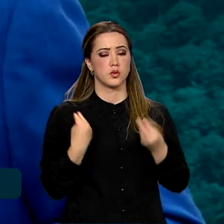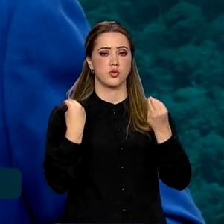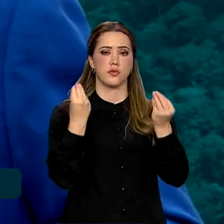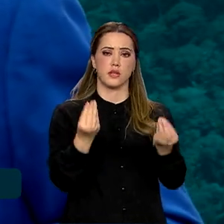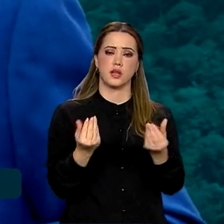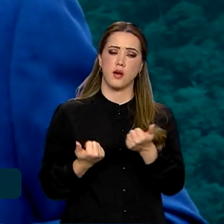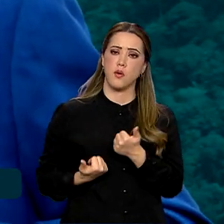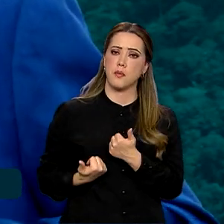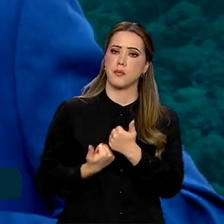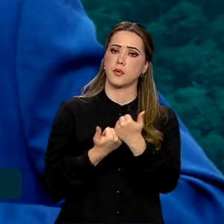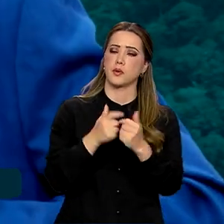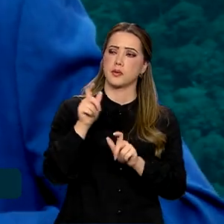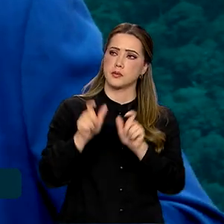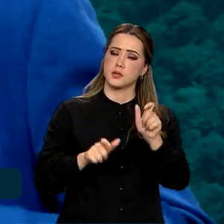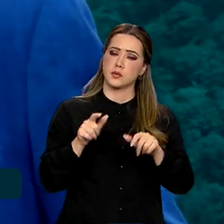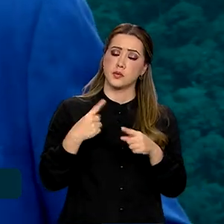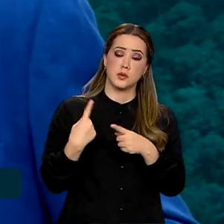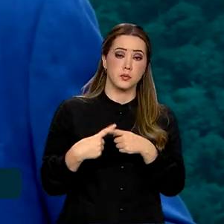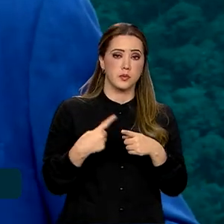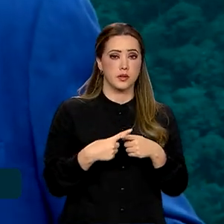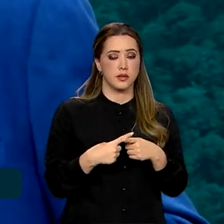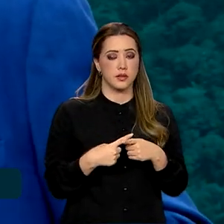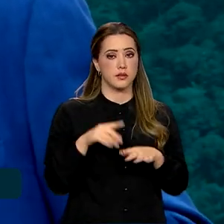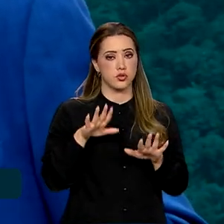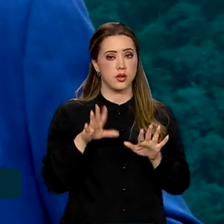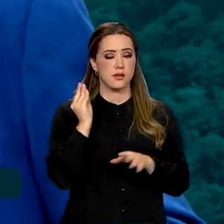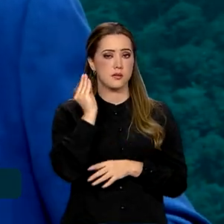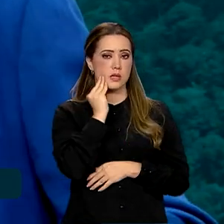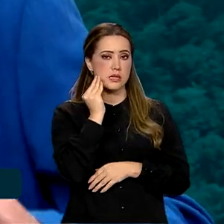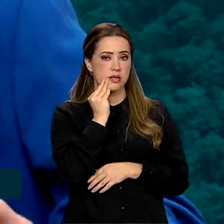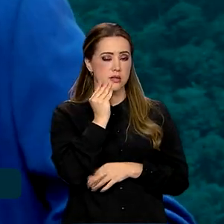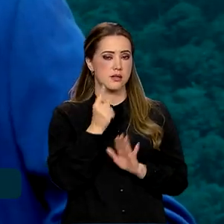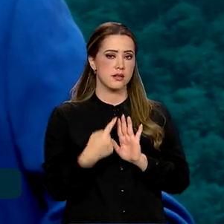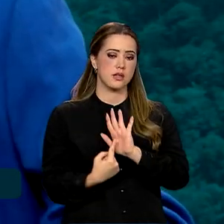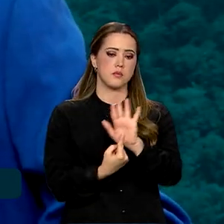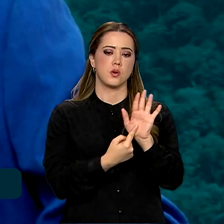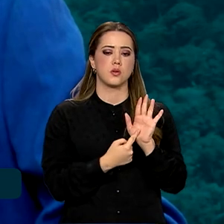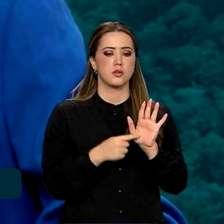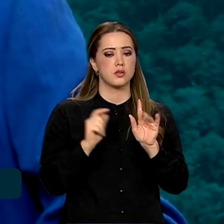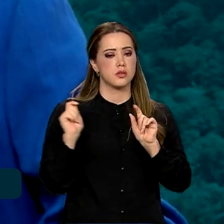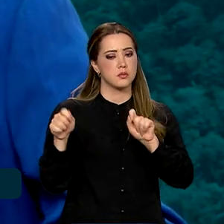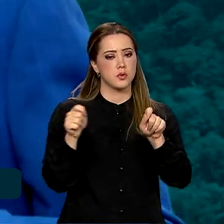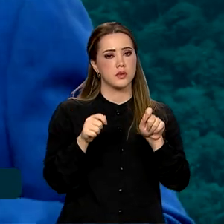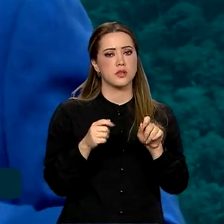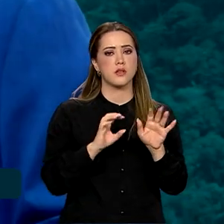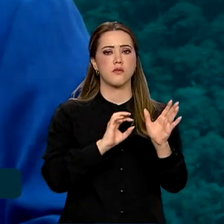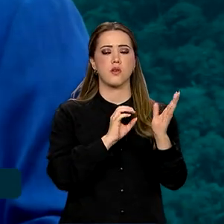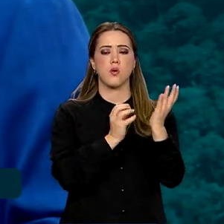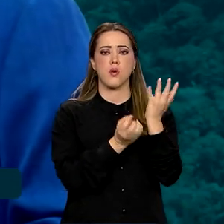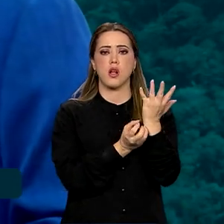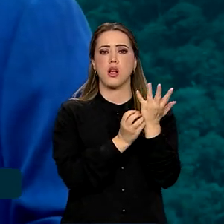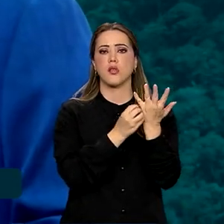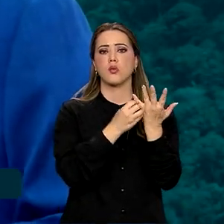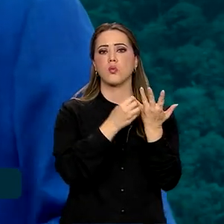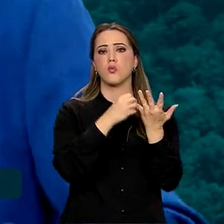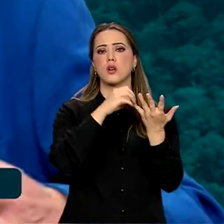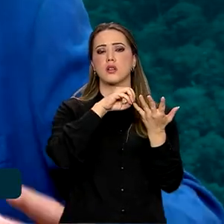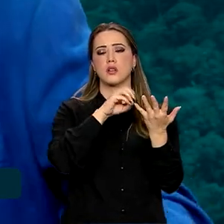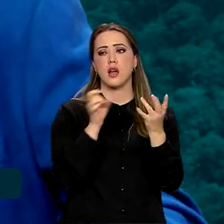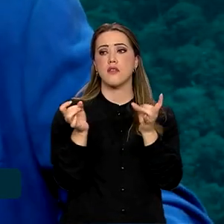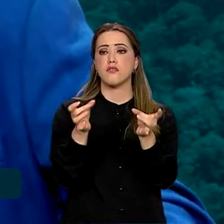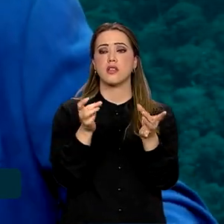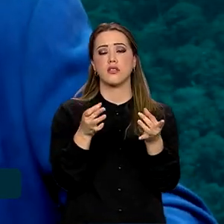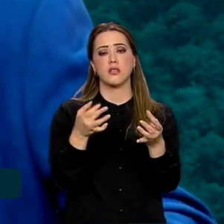mão às pessoas, porque já há experiências que mostram que é possível produzir Guaraná e vender a um preço justo.